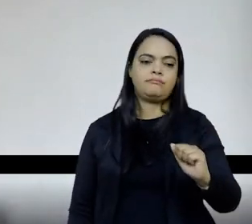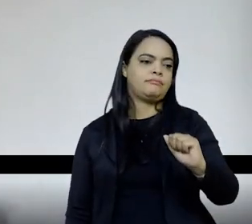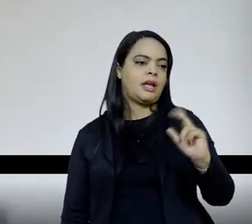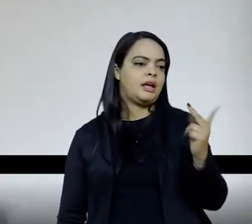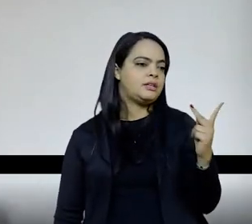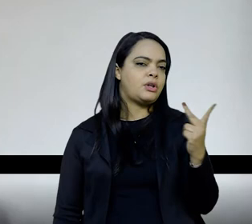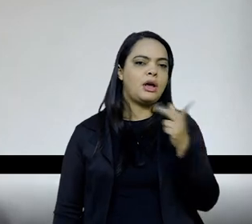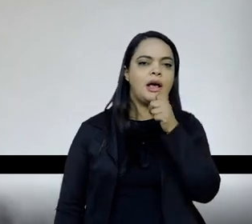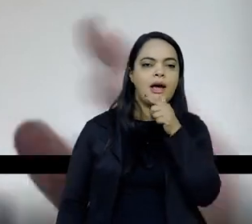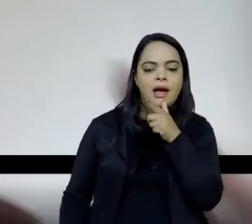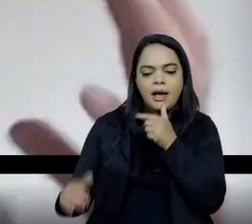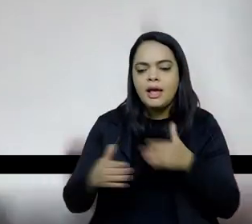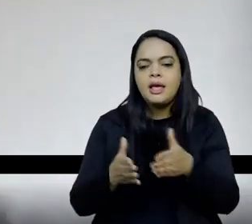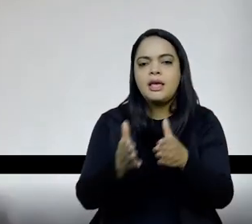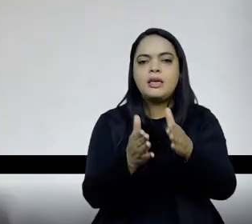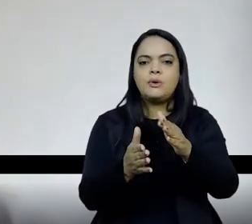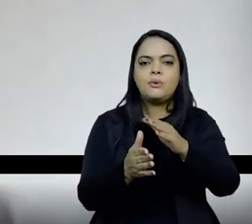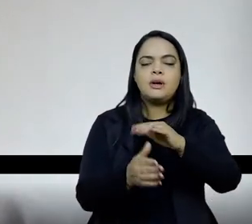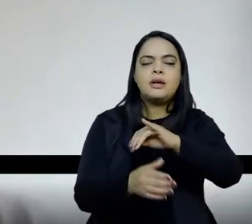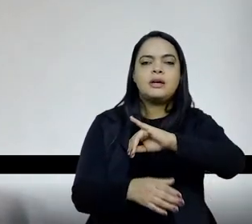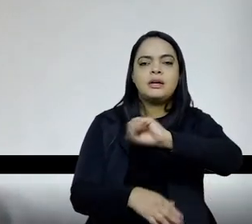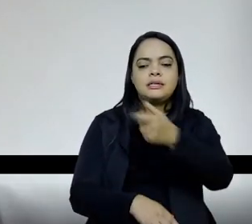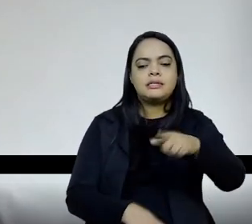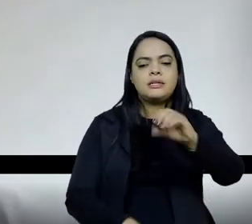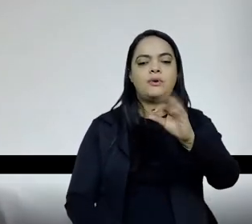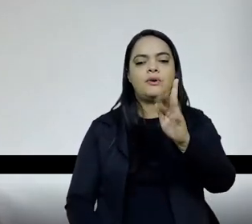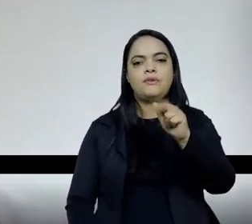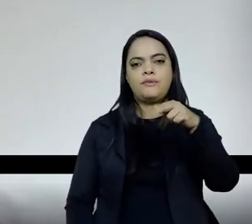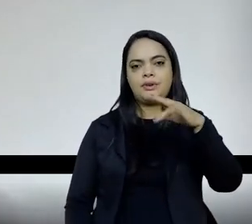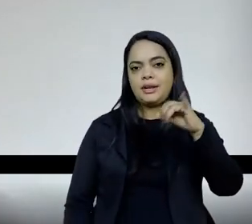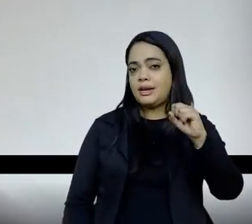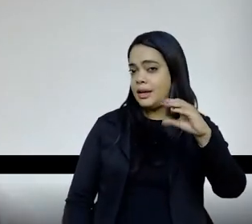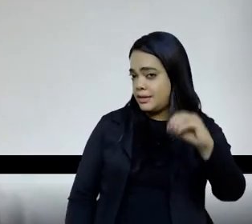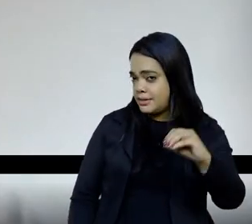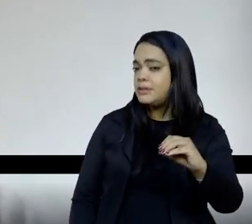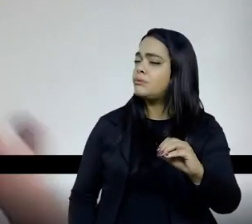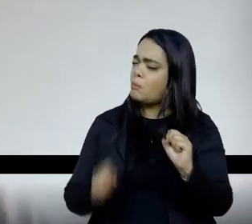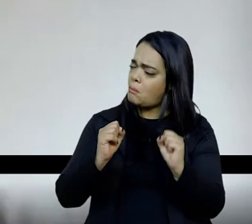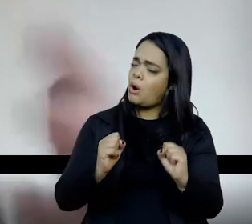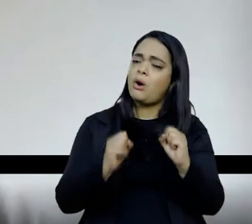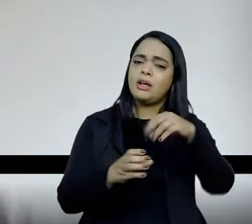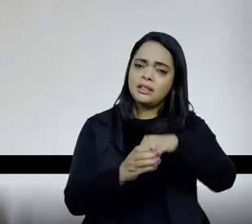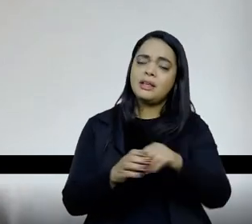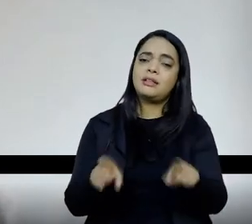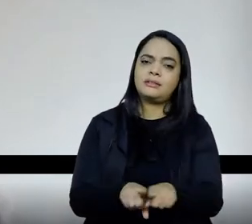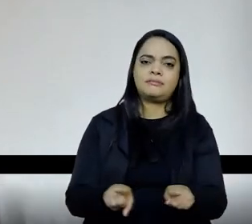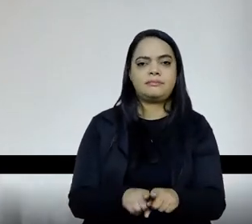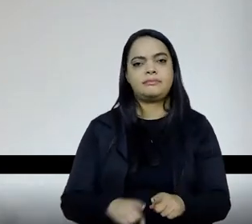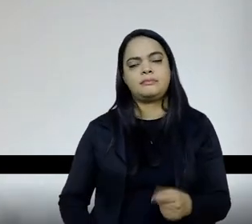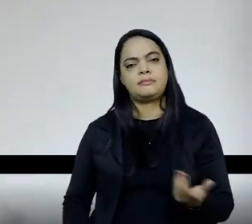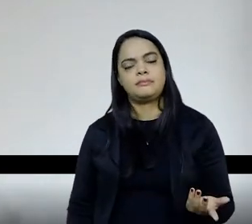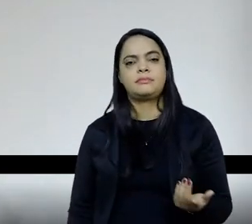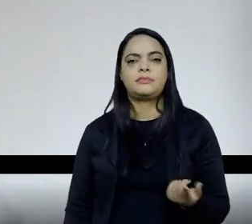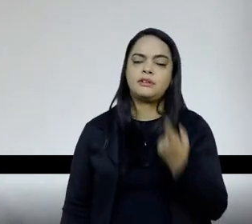Francisco para dentro, quer dizer, então, não se trata só, claro, o fundamental é a gente fazer isso, mas